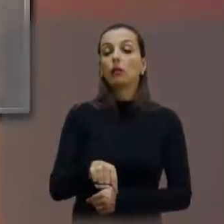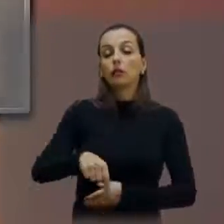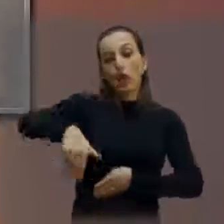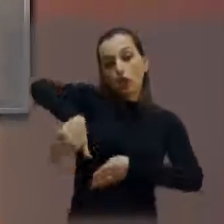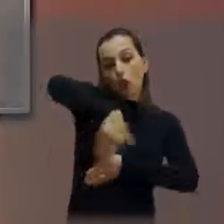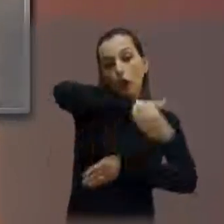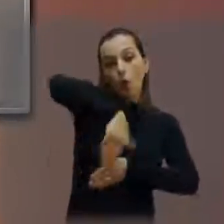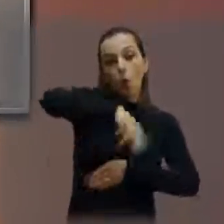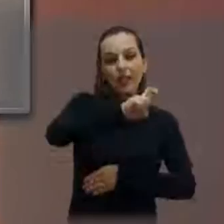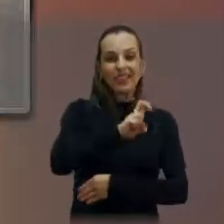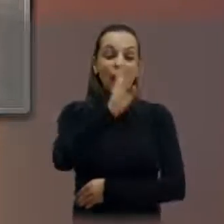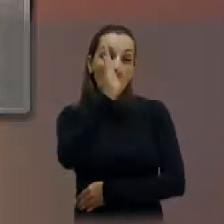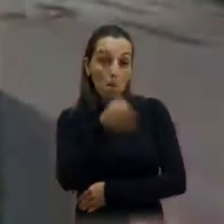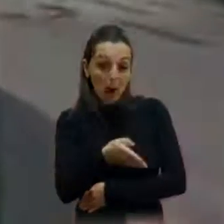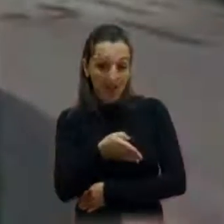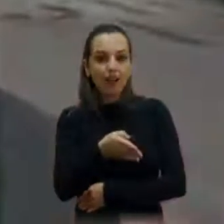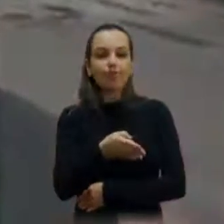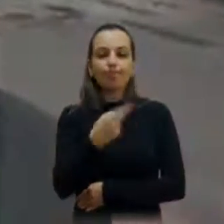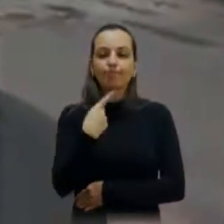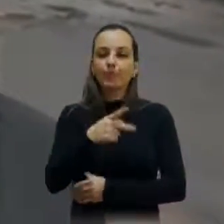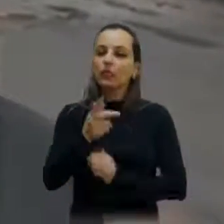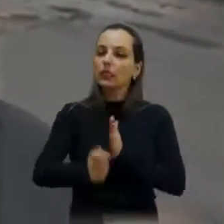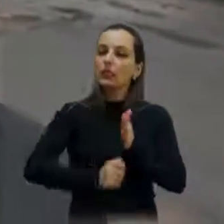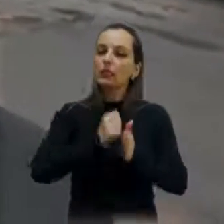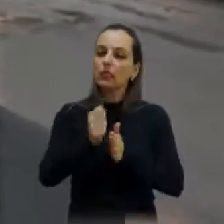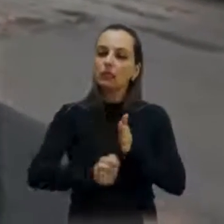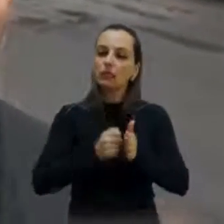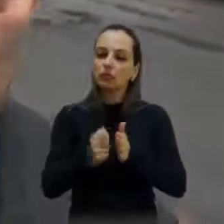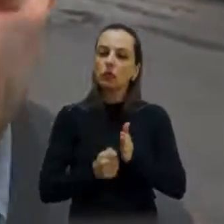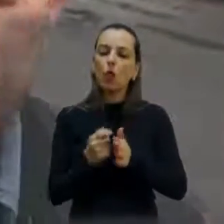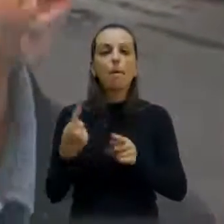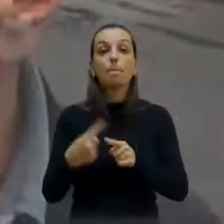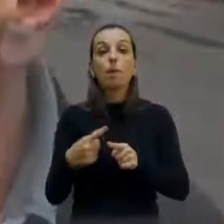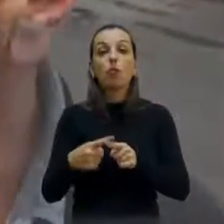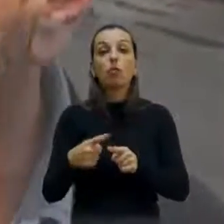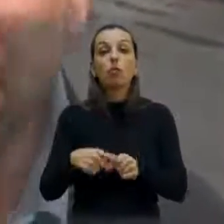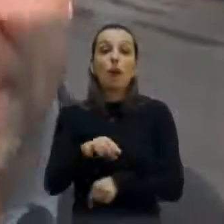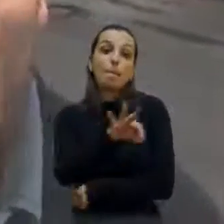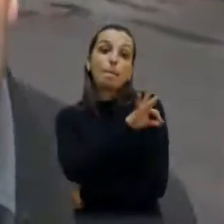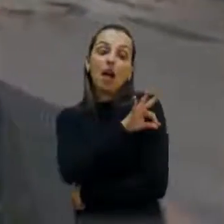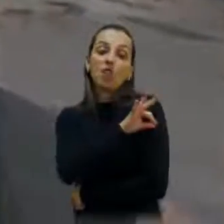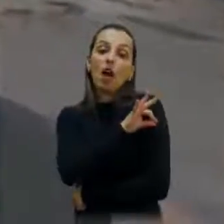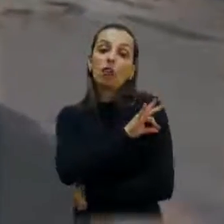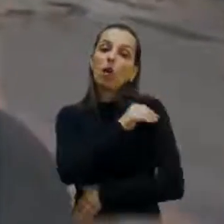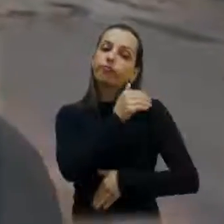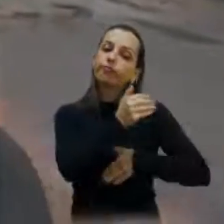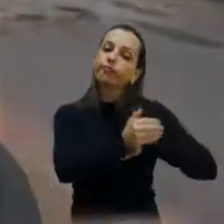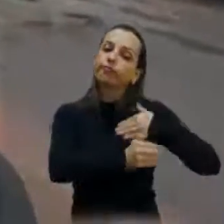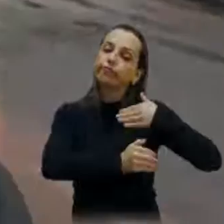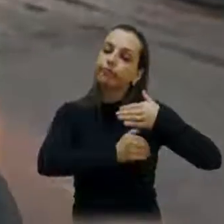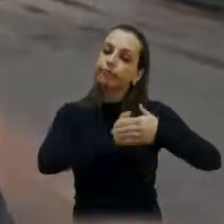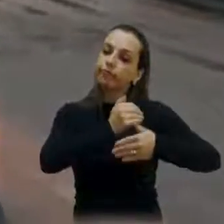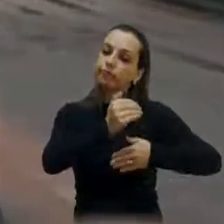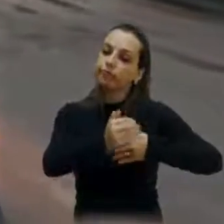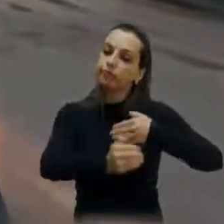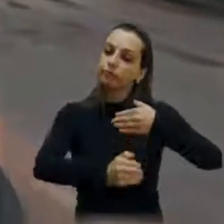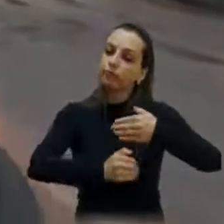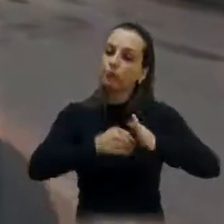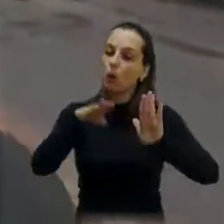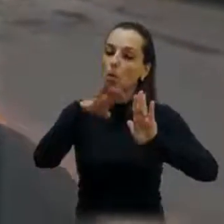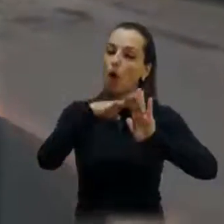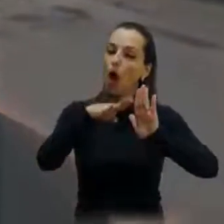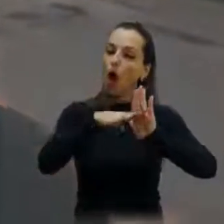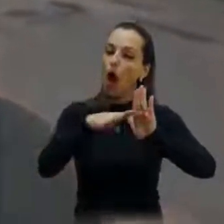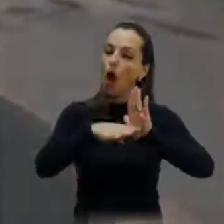5,5, na Armando Salles de Oliveira, porque a prefeitura está dando continuidade no seu programa de